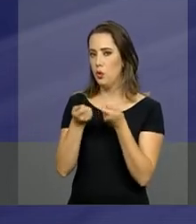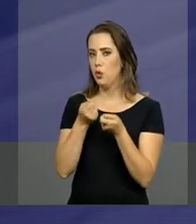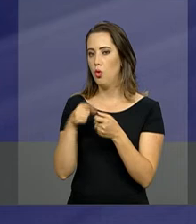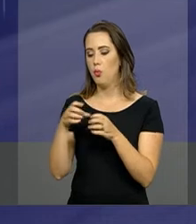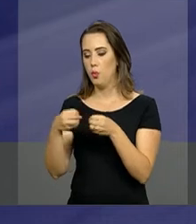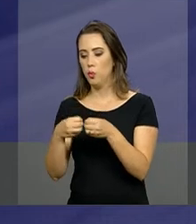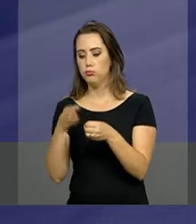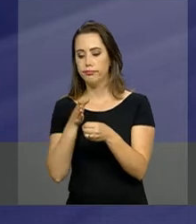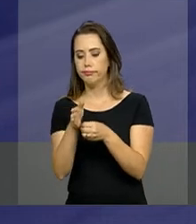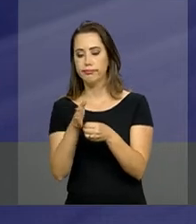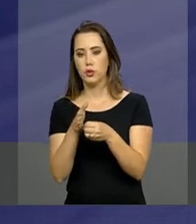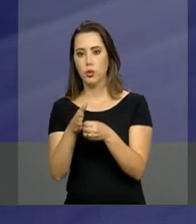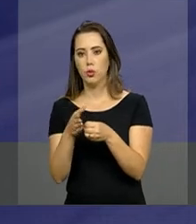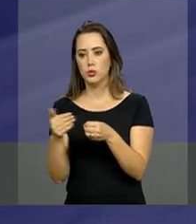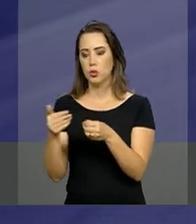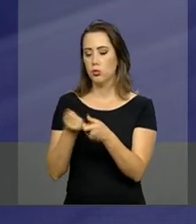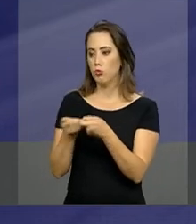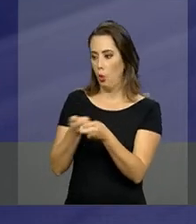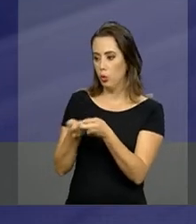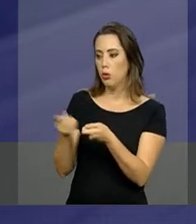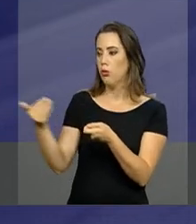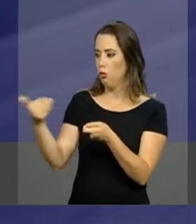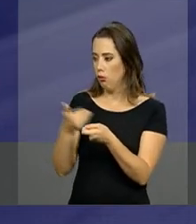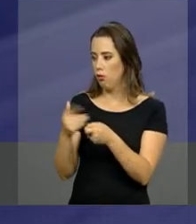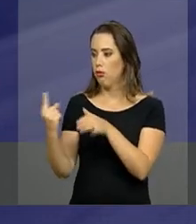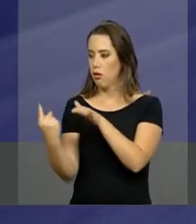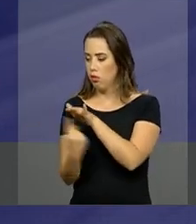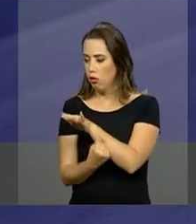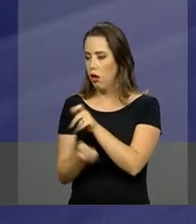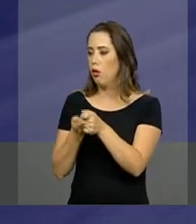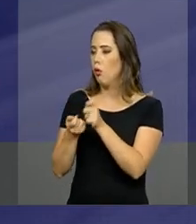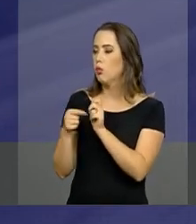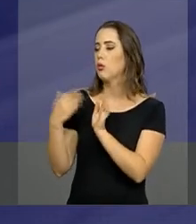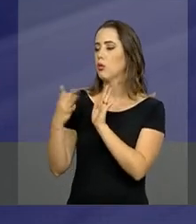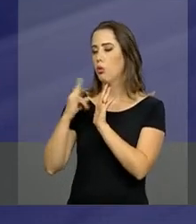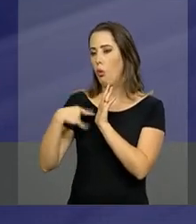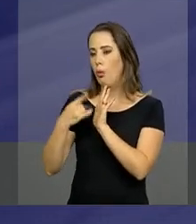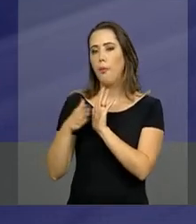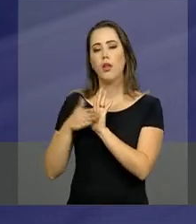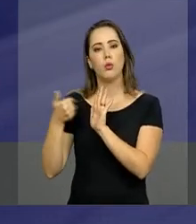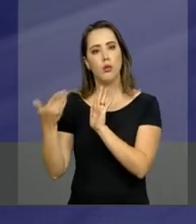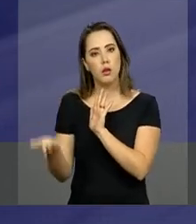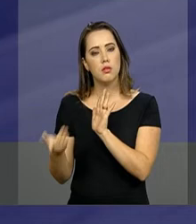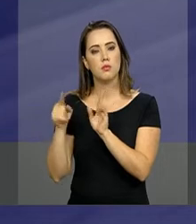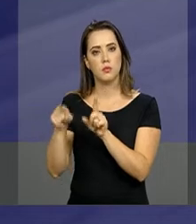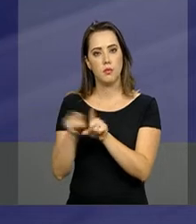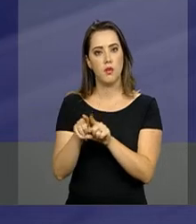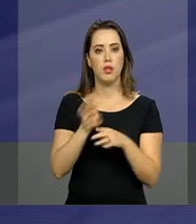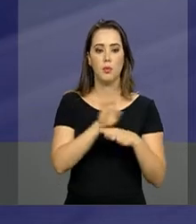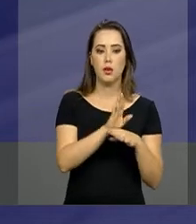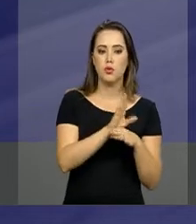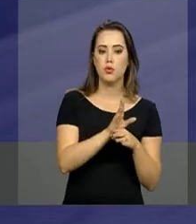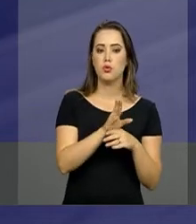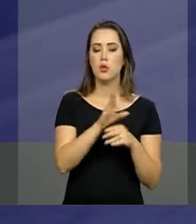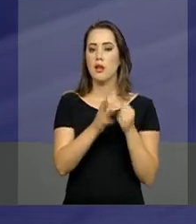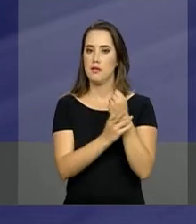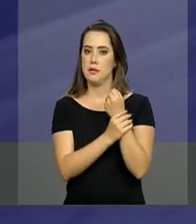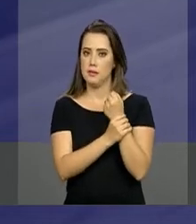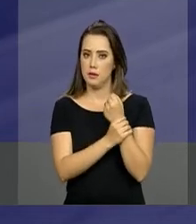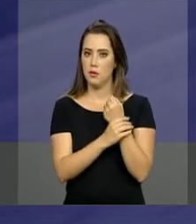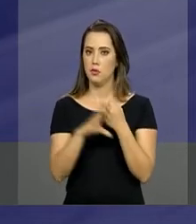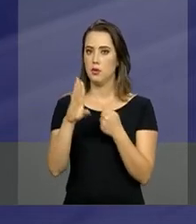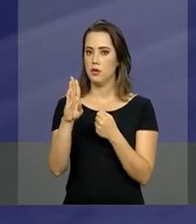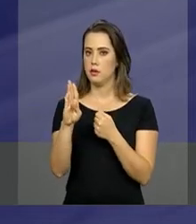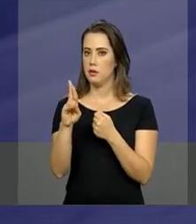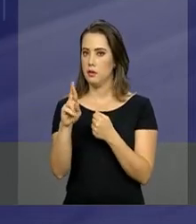Reforçar um patrulhamento das rodovias, da BR-174, que liga a Boa